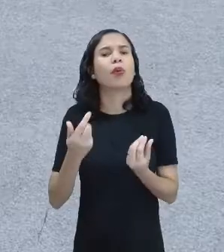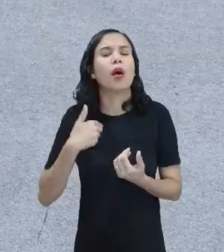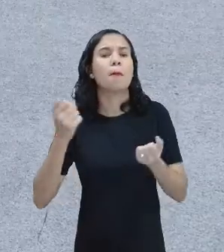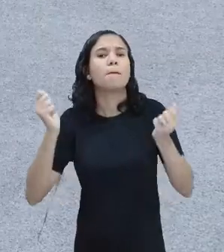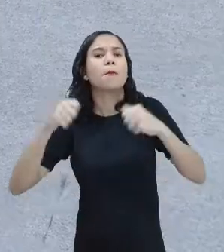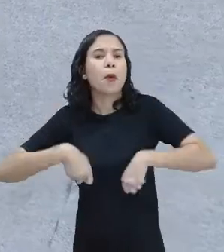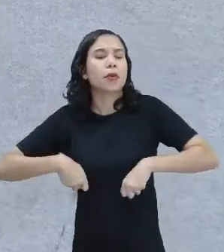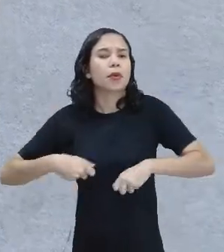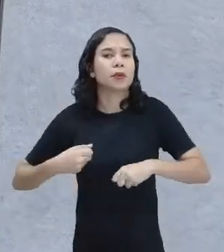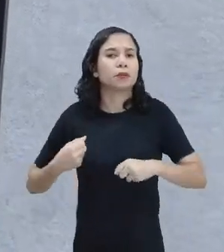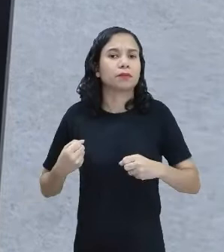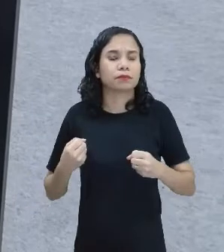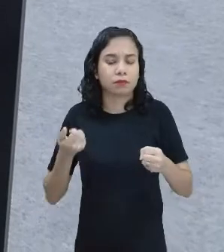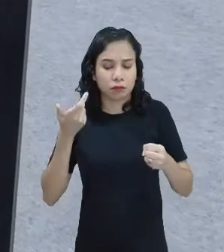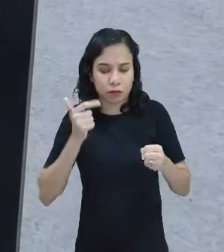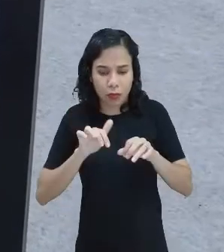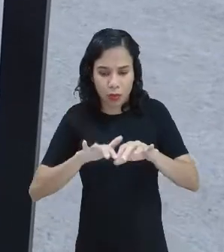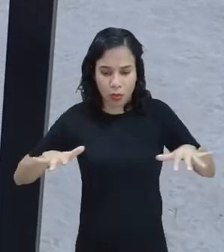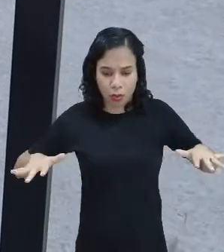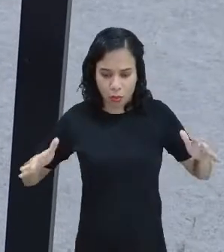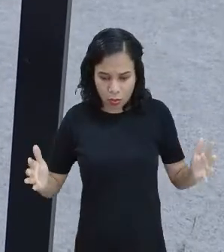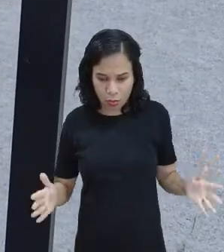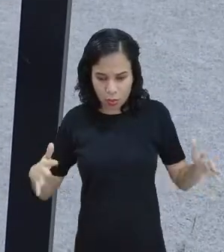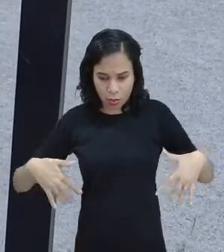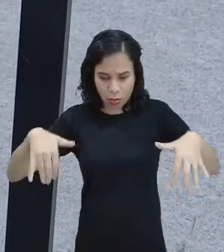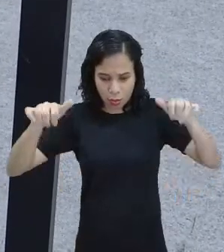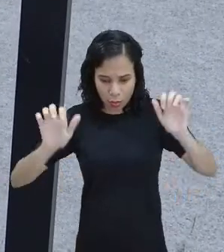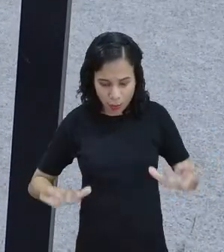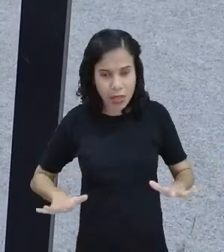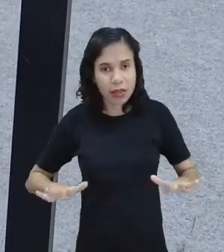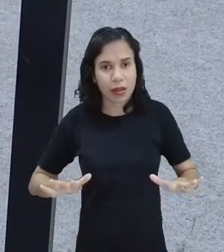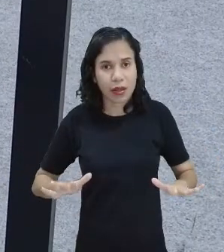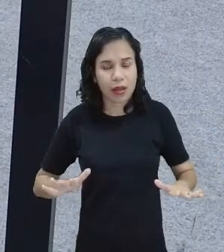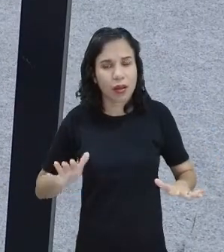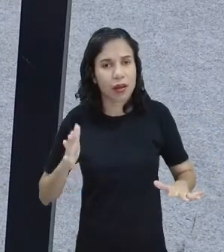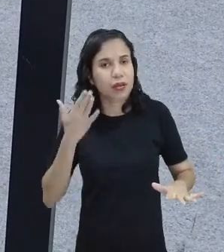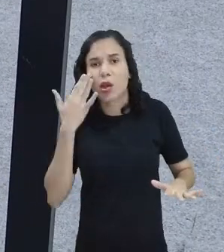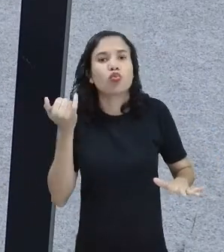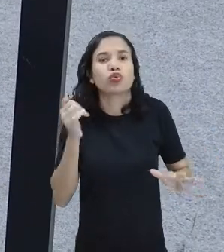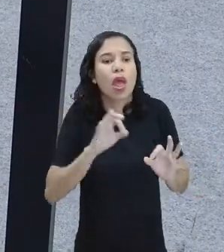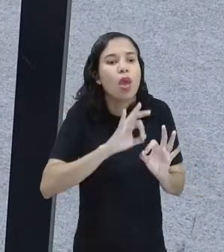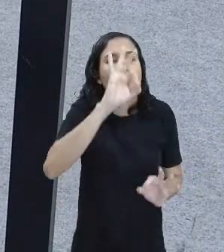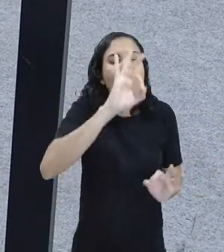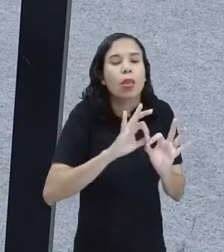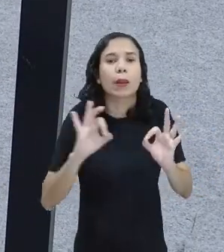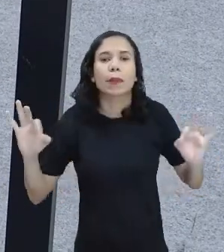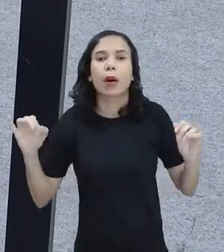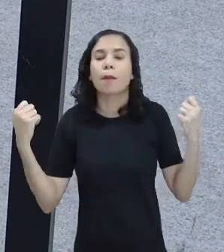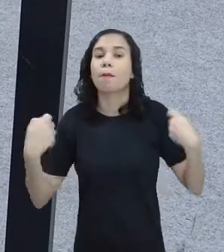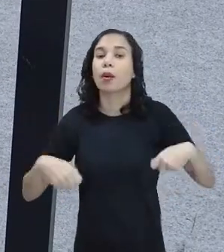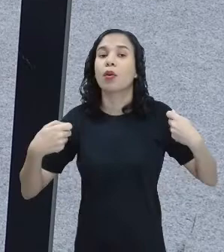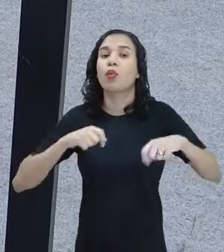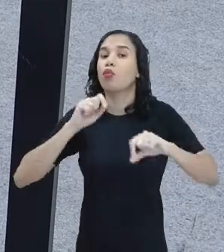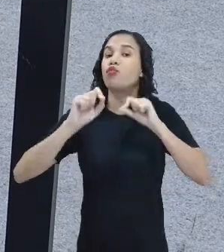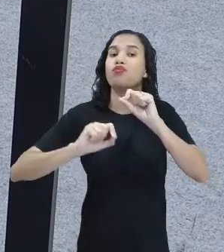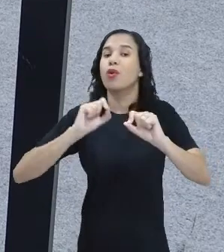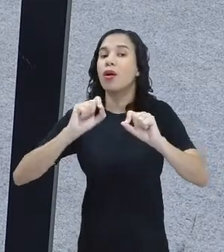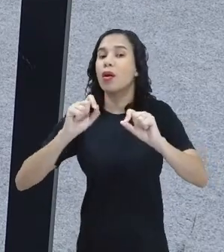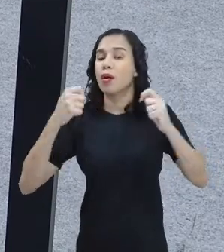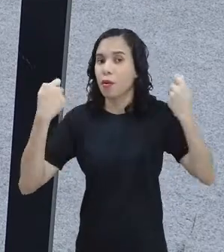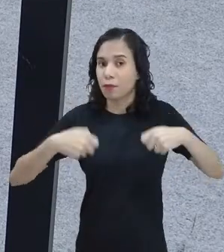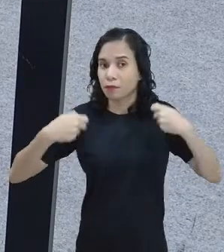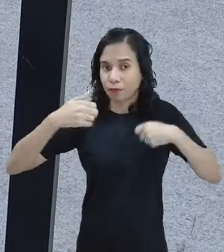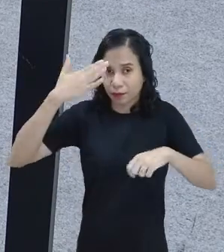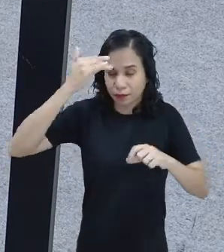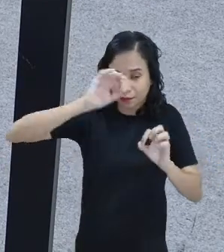cobrir essa mesa, né? Sem saber o tamanho. O é eu preciso fazer? Eu preciso